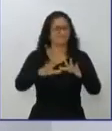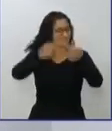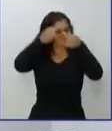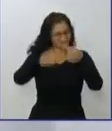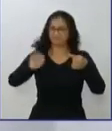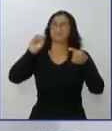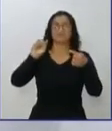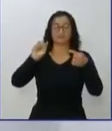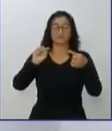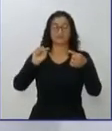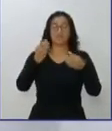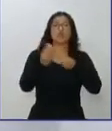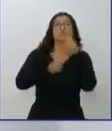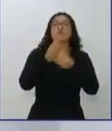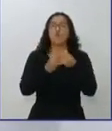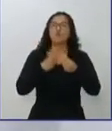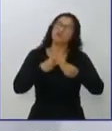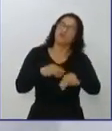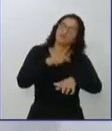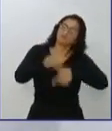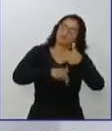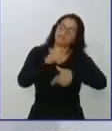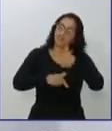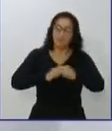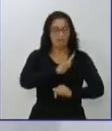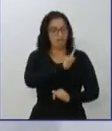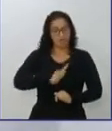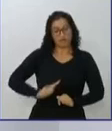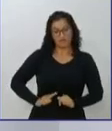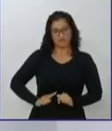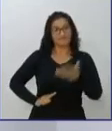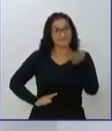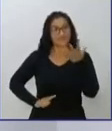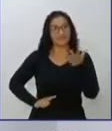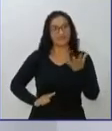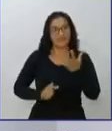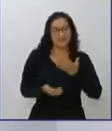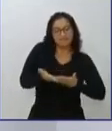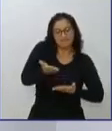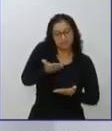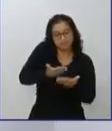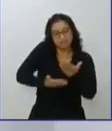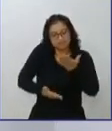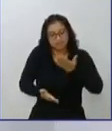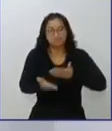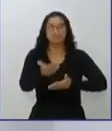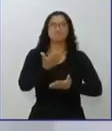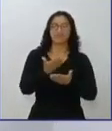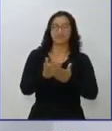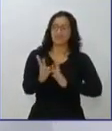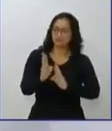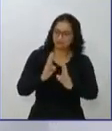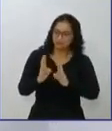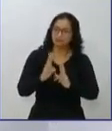governabilidade, Tata, eu quero ser o governador da boa política, do diálogo, daquele que vai cuidar das pessoas,